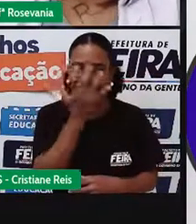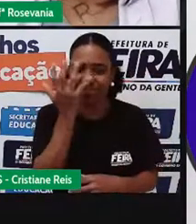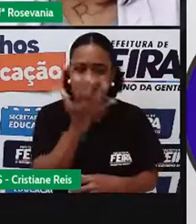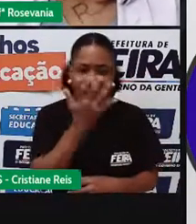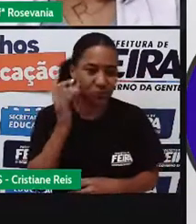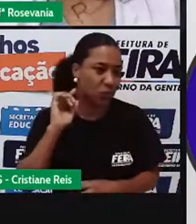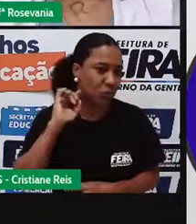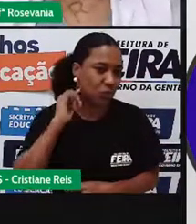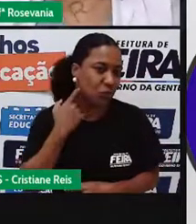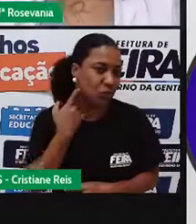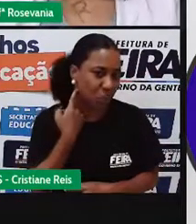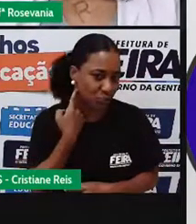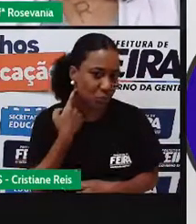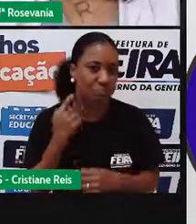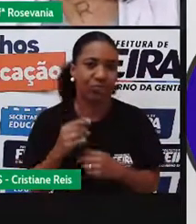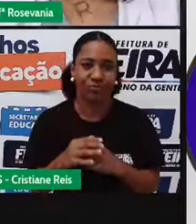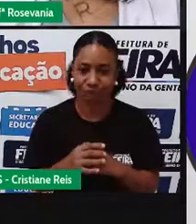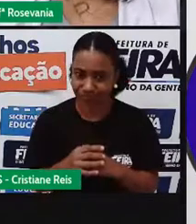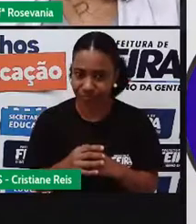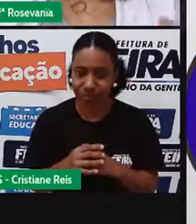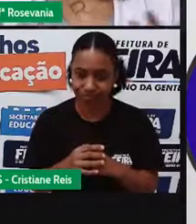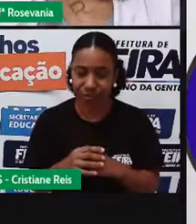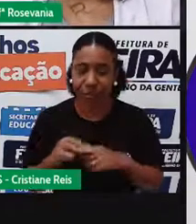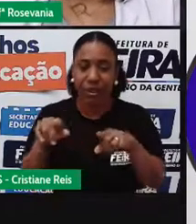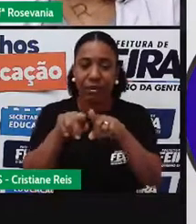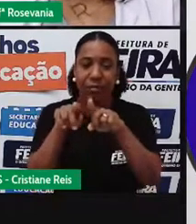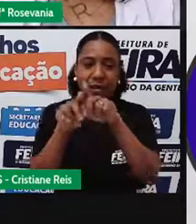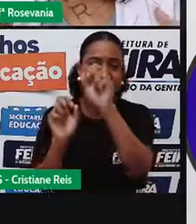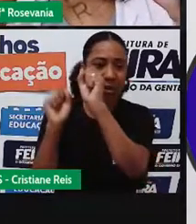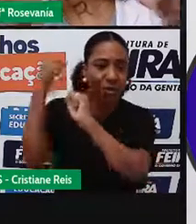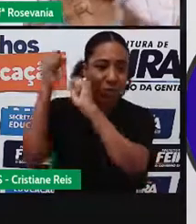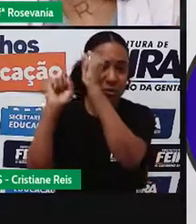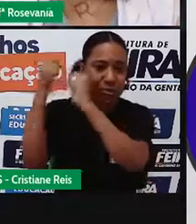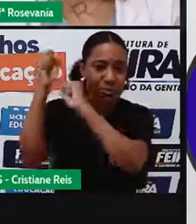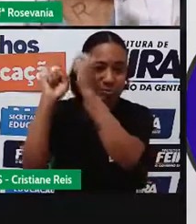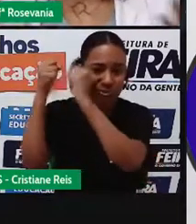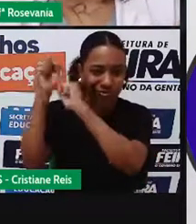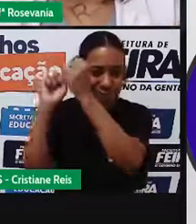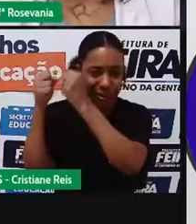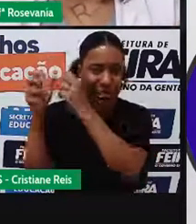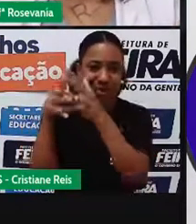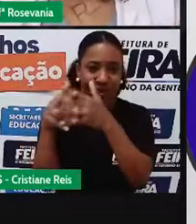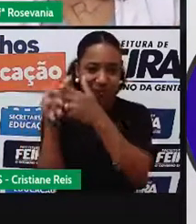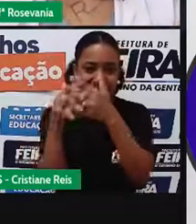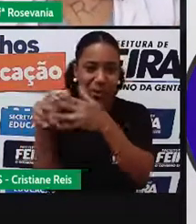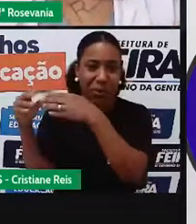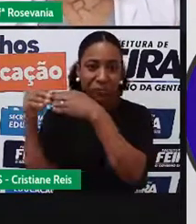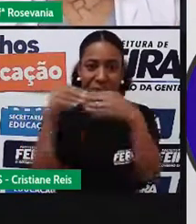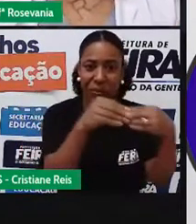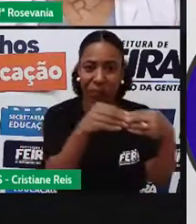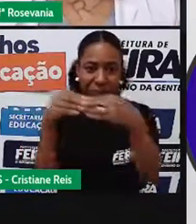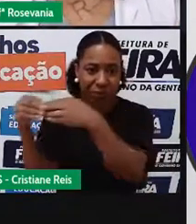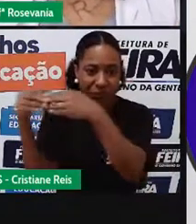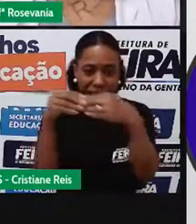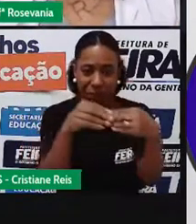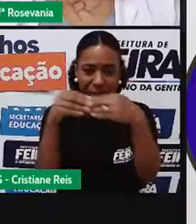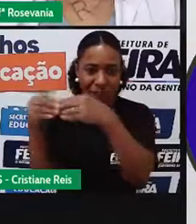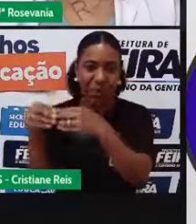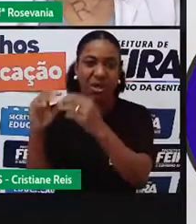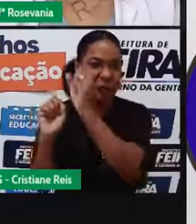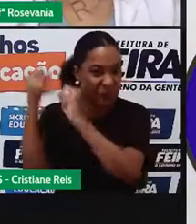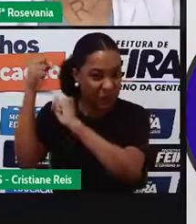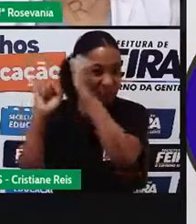ainda com a poluição das indústrias, que a gente não pode esquecer que tudo é um sistema, tudo funciona junto, e aí esses